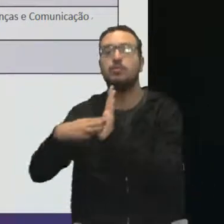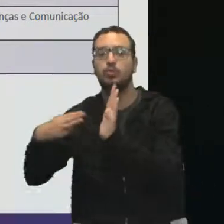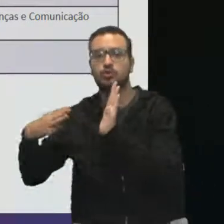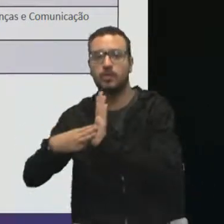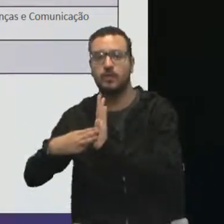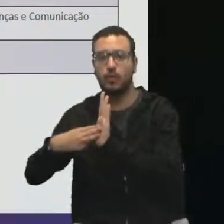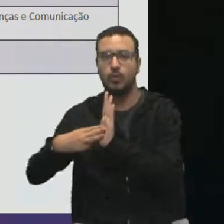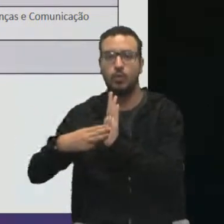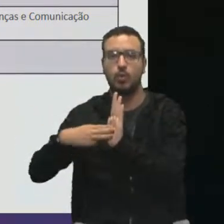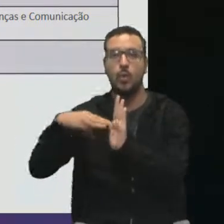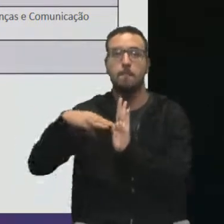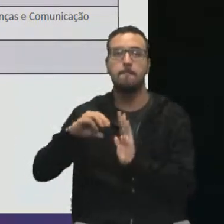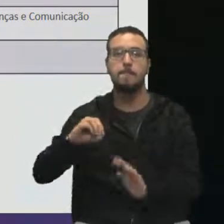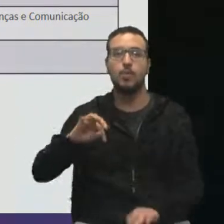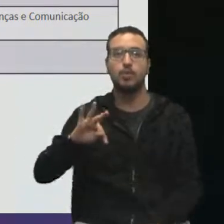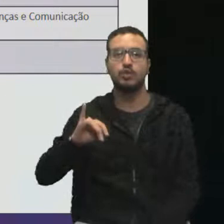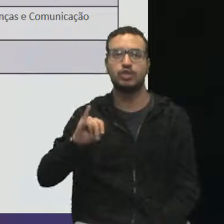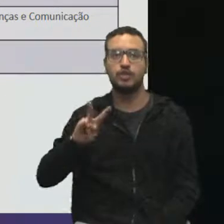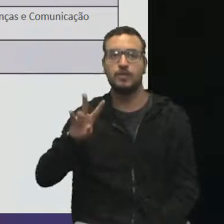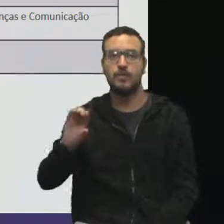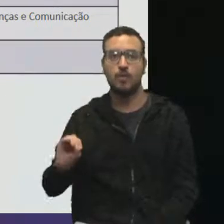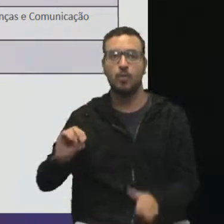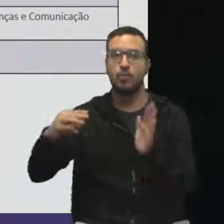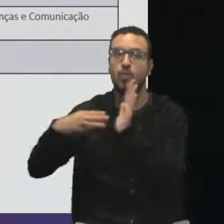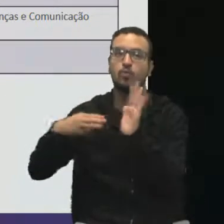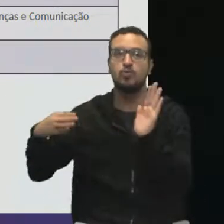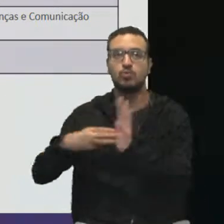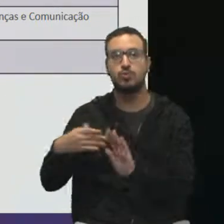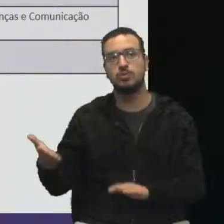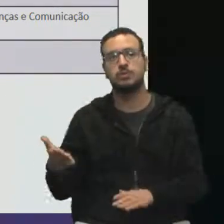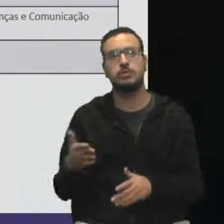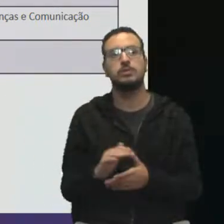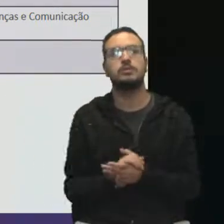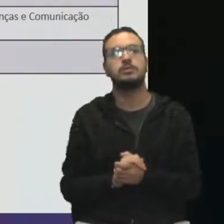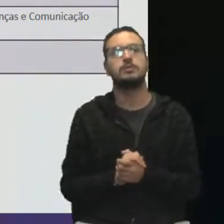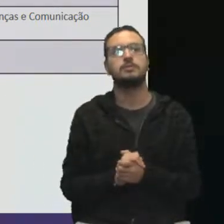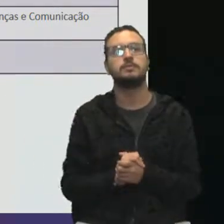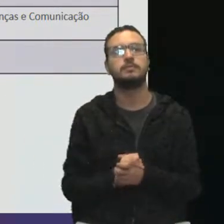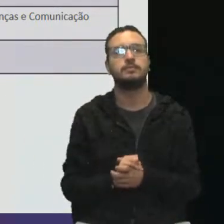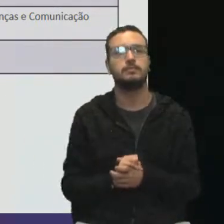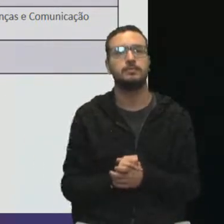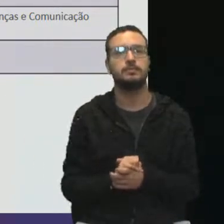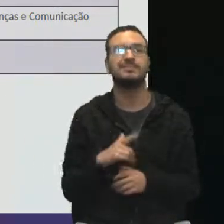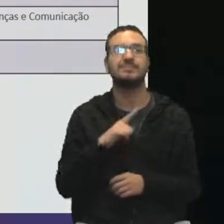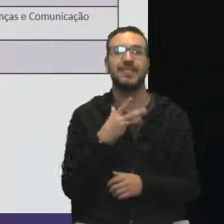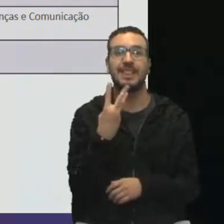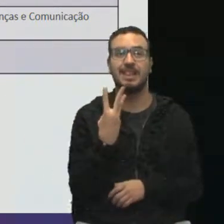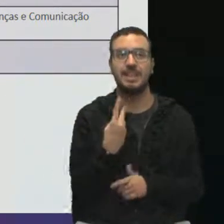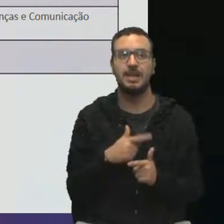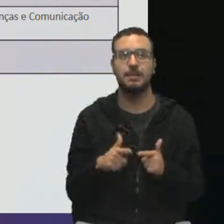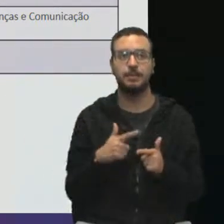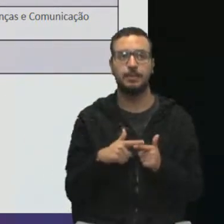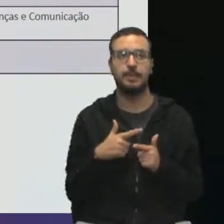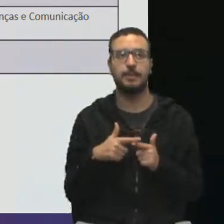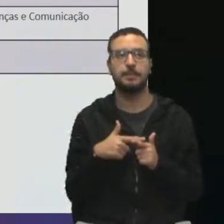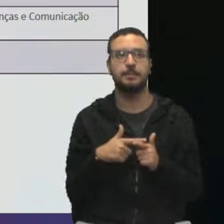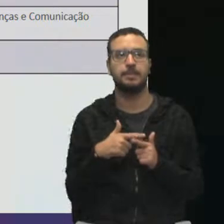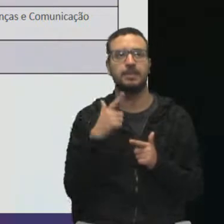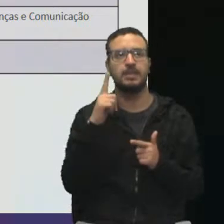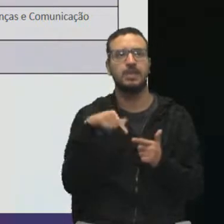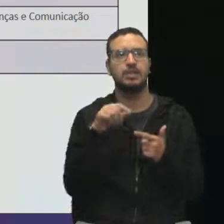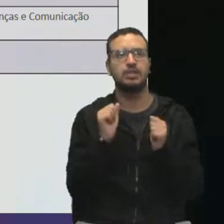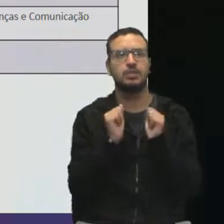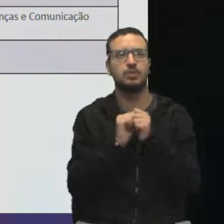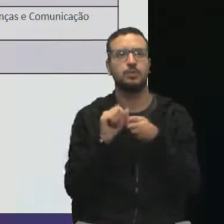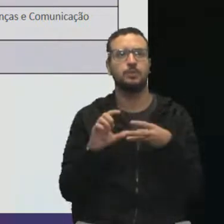Então nós temos lá nove problemas. Vou pegar primeiro os três problemas que são muito parecidos. E que são problemas